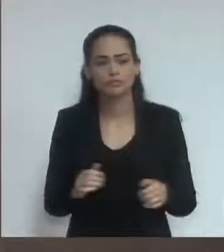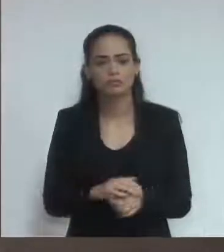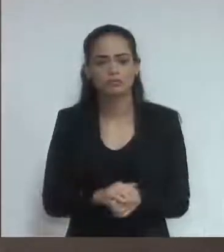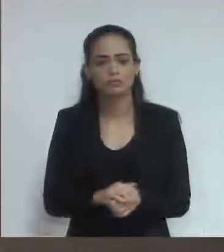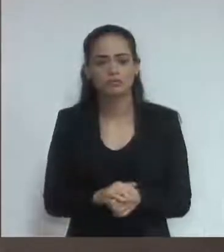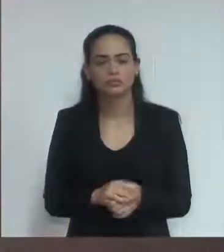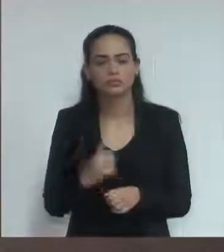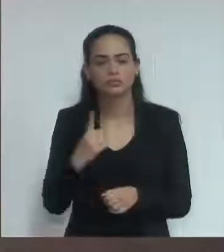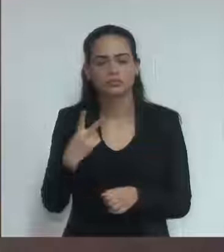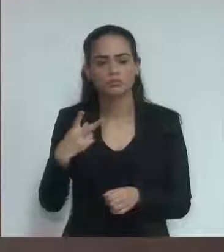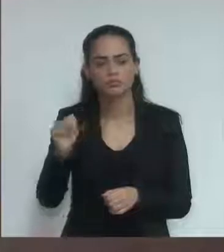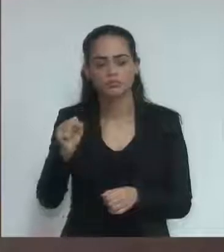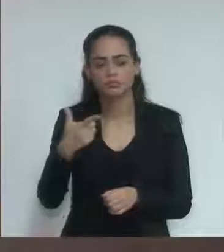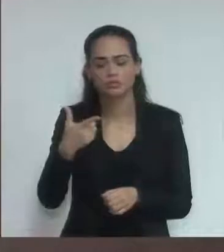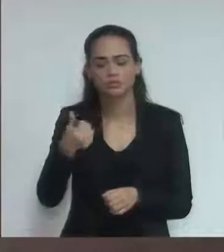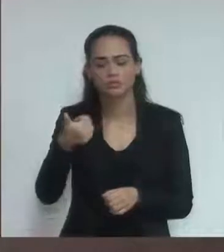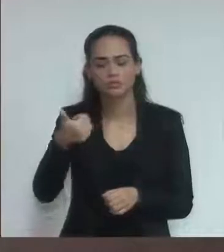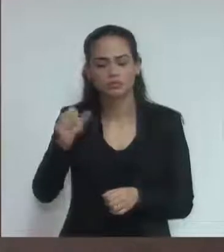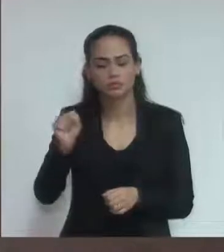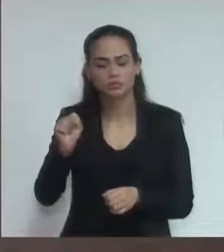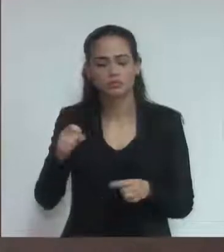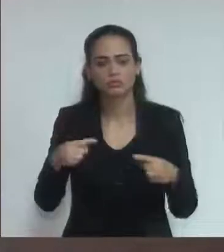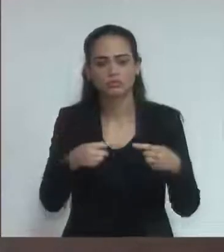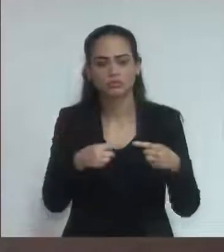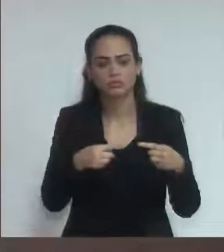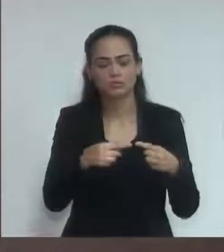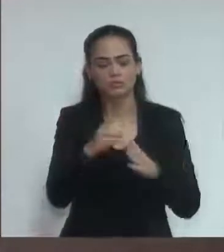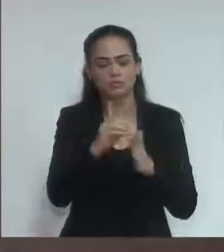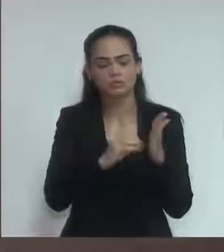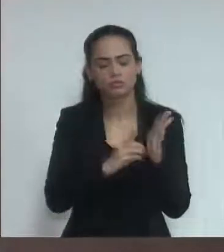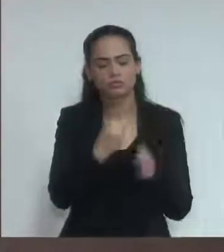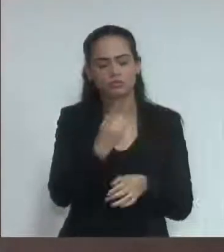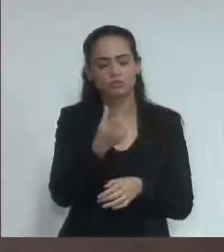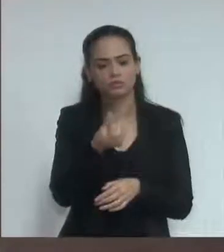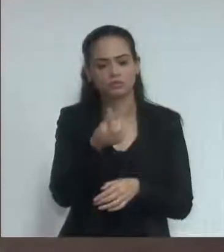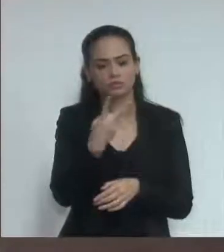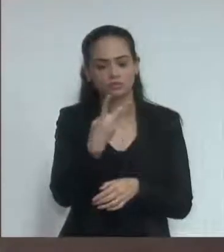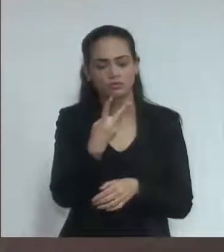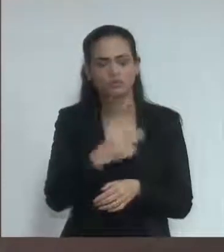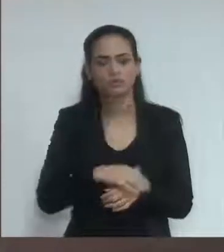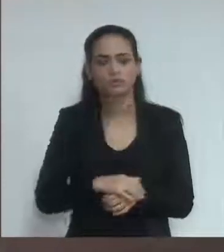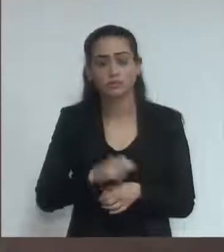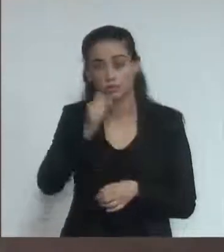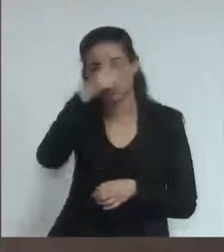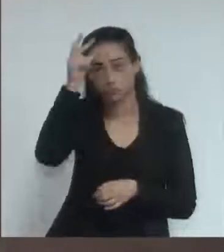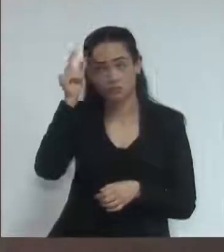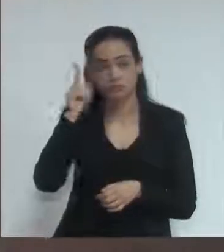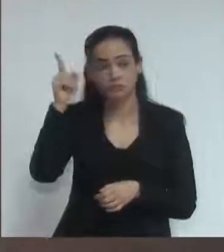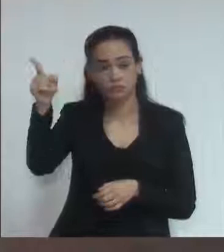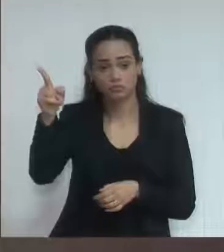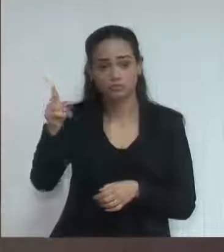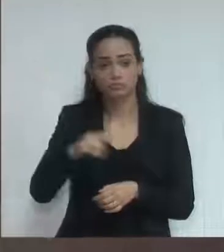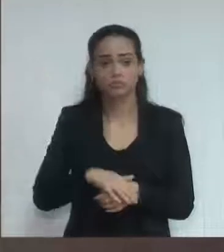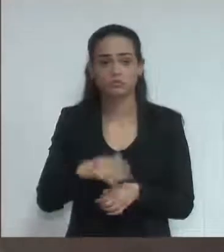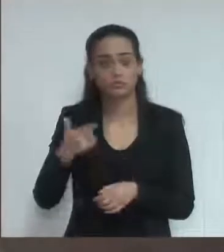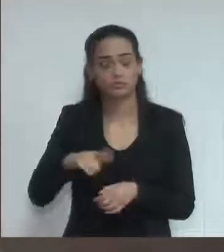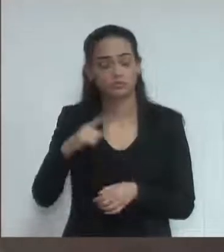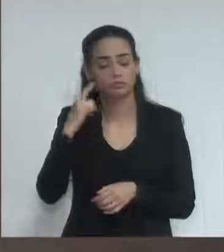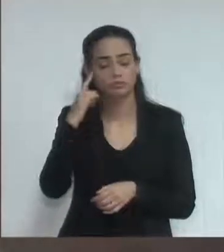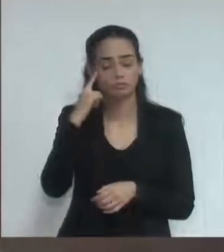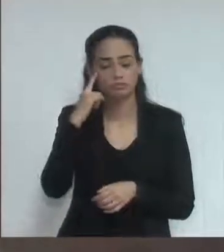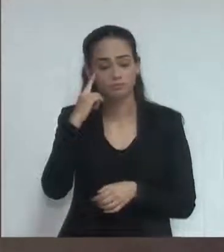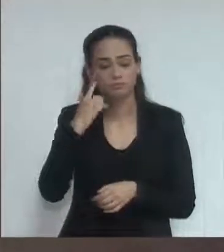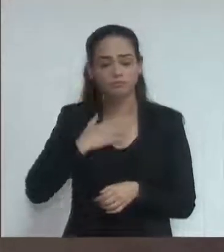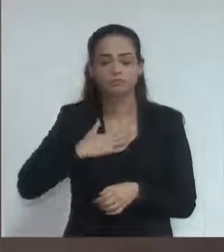voltado para o decreto 62 para que o prefeito reveja essa